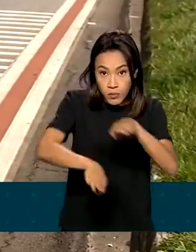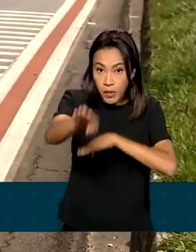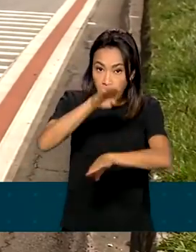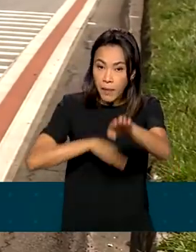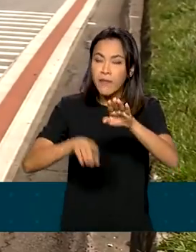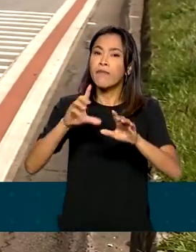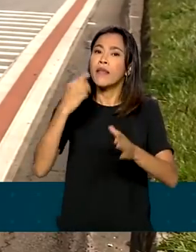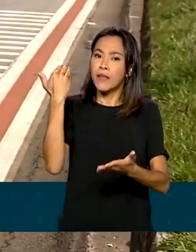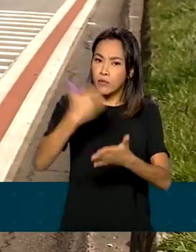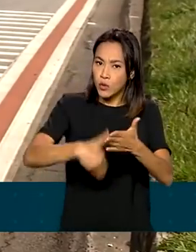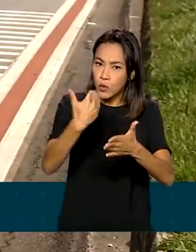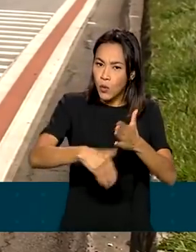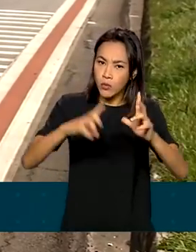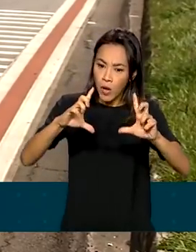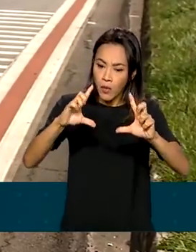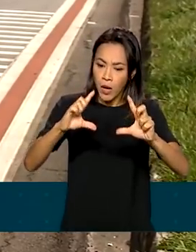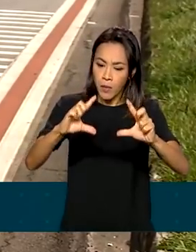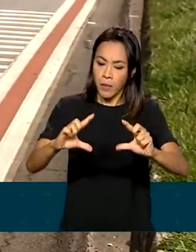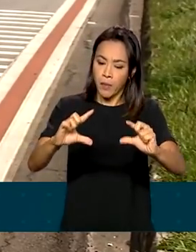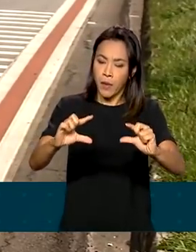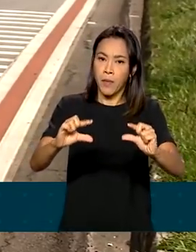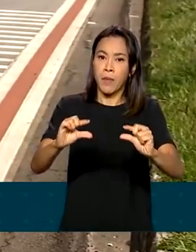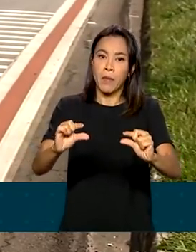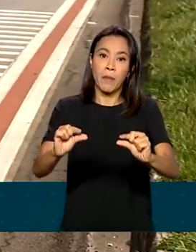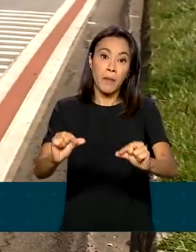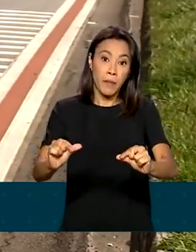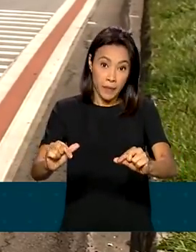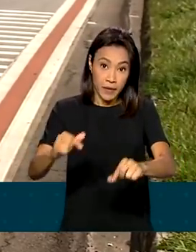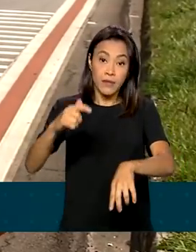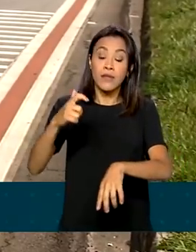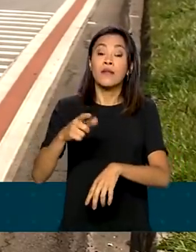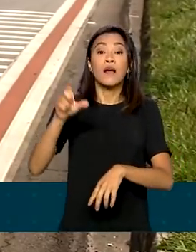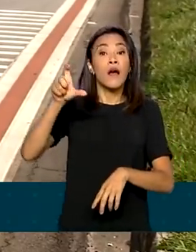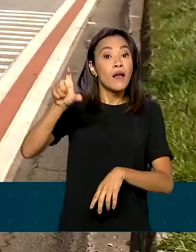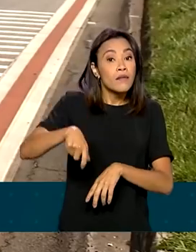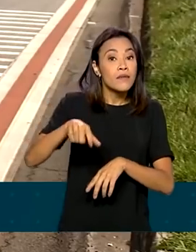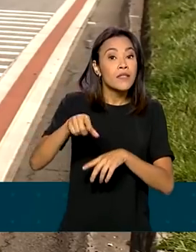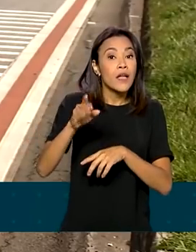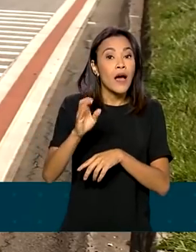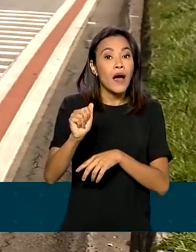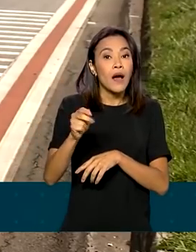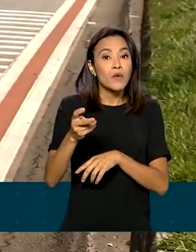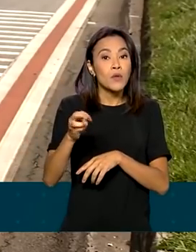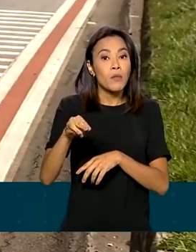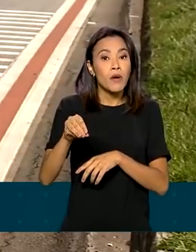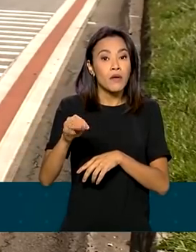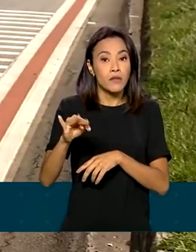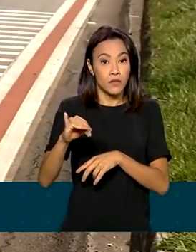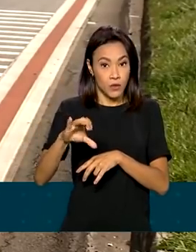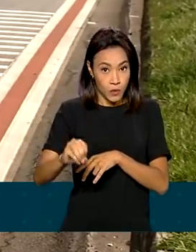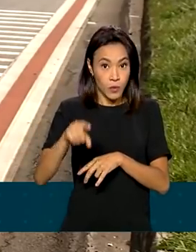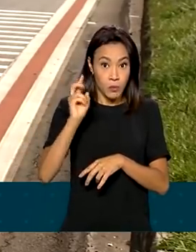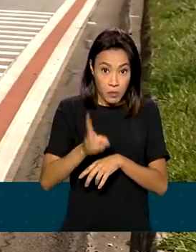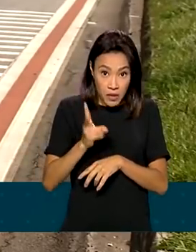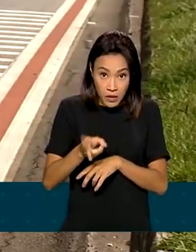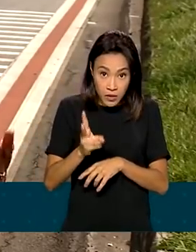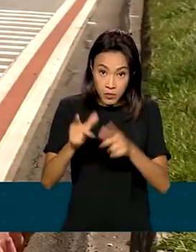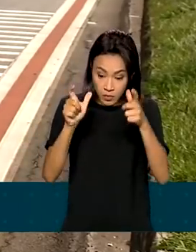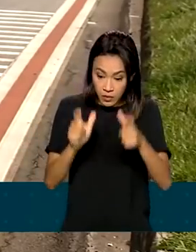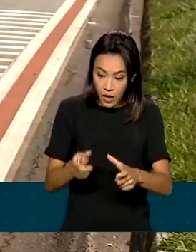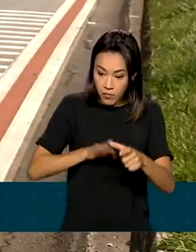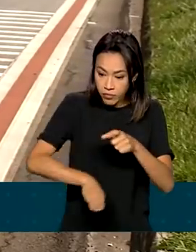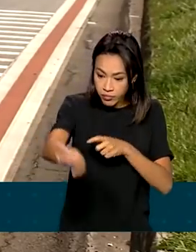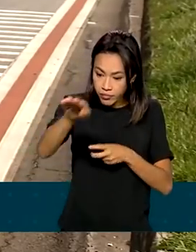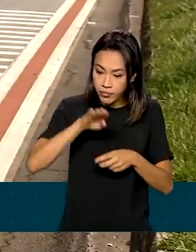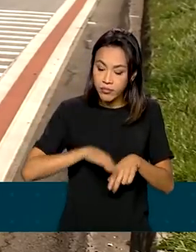progressivo aplicado na modalidade de pagamento automático a partir da segunda passagem pelo mesmo ponto de cobrança, no